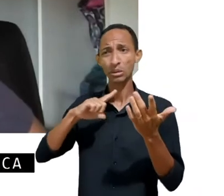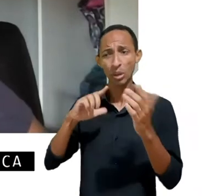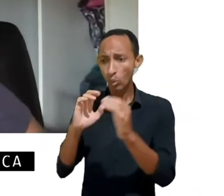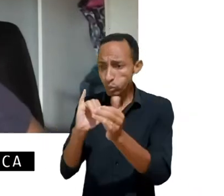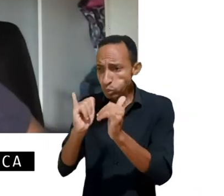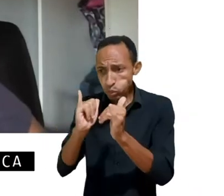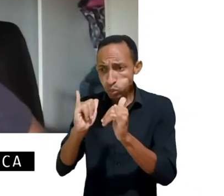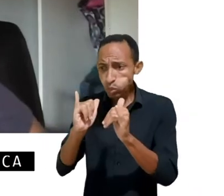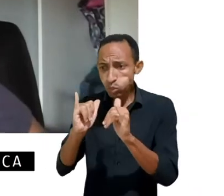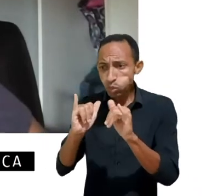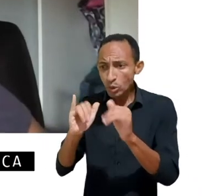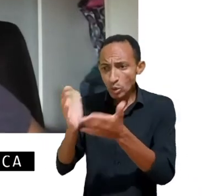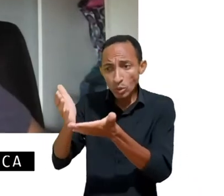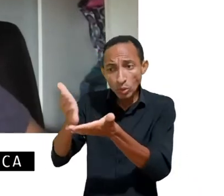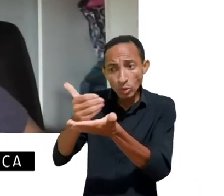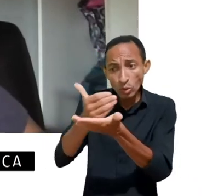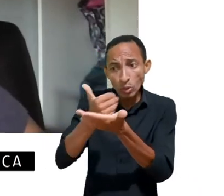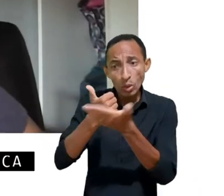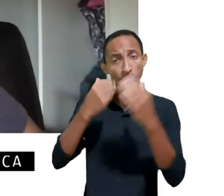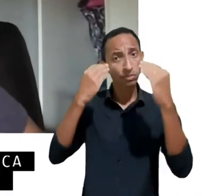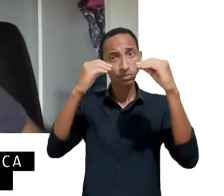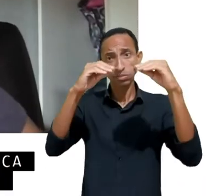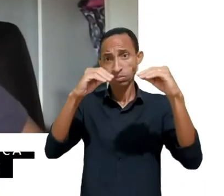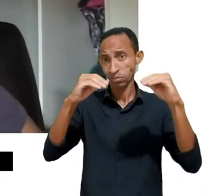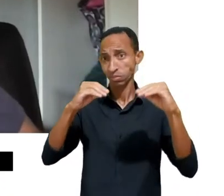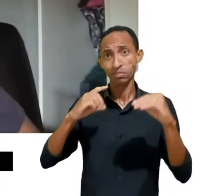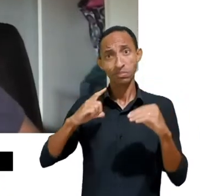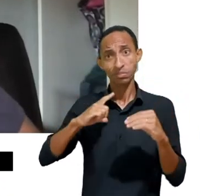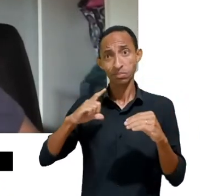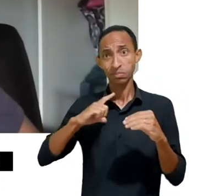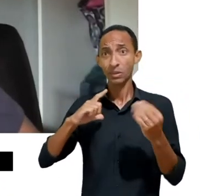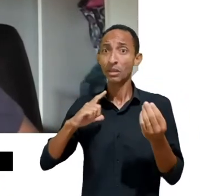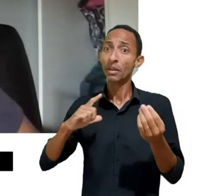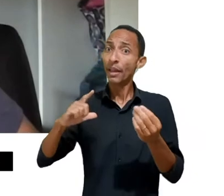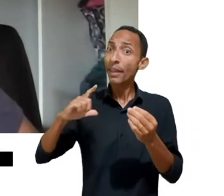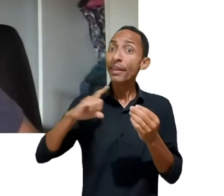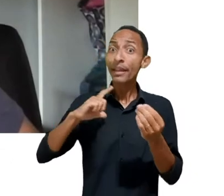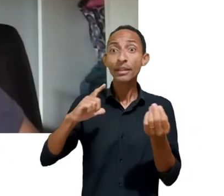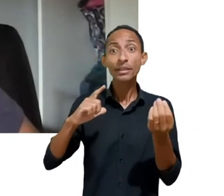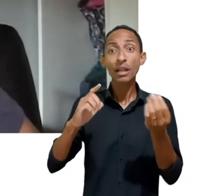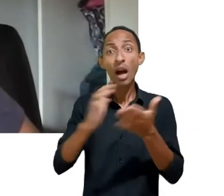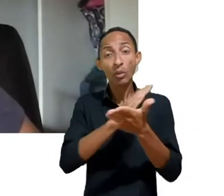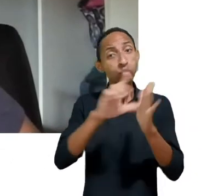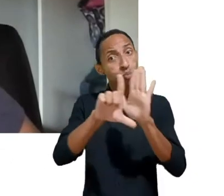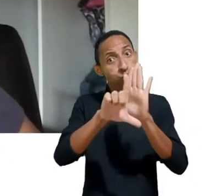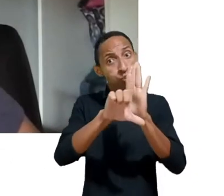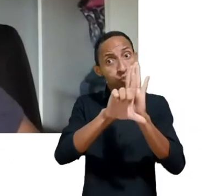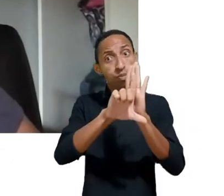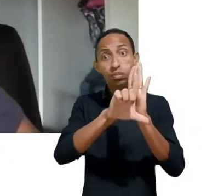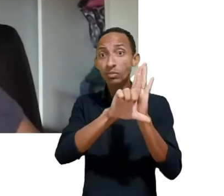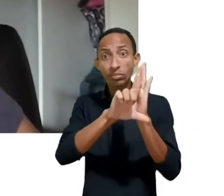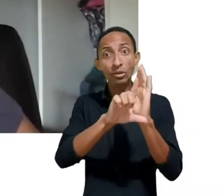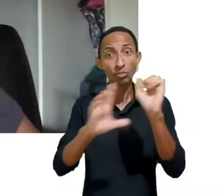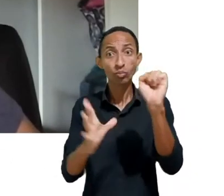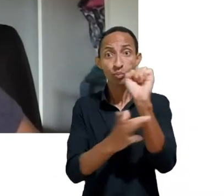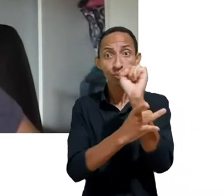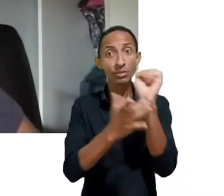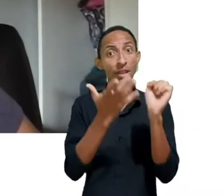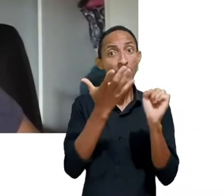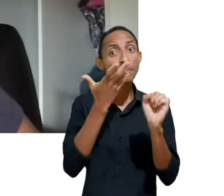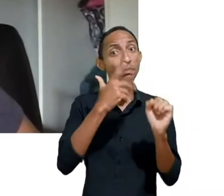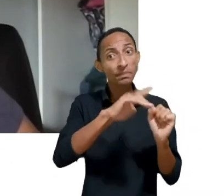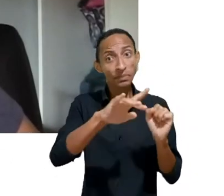maneira, muitas vezes está protegido pelo anonimato, especialmente as crianças, o pseudo-anonimato. E quando a gente fala em